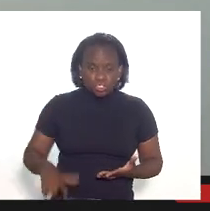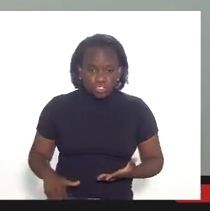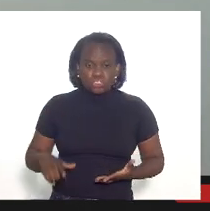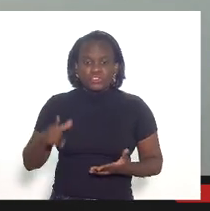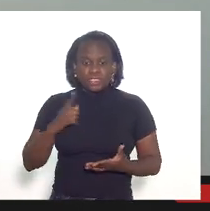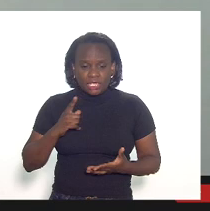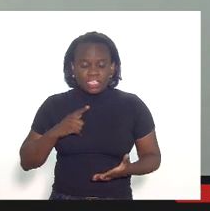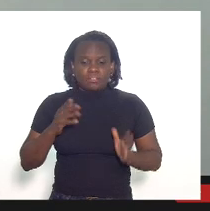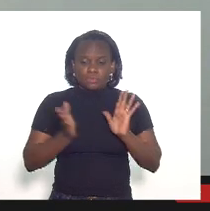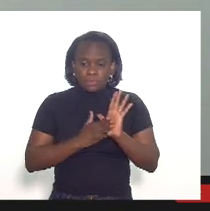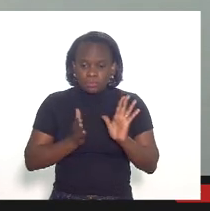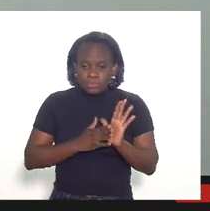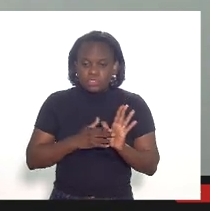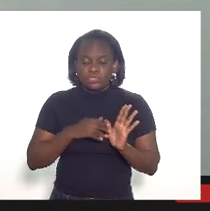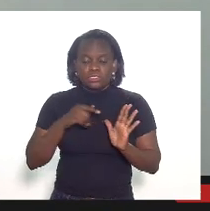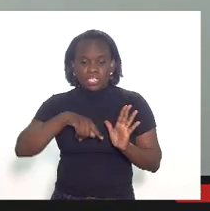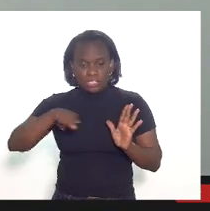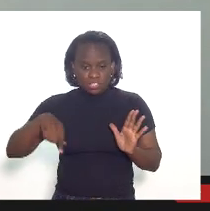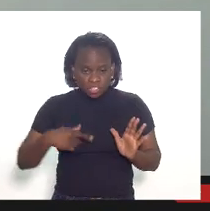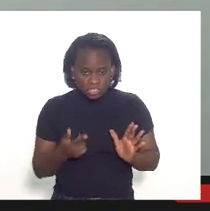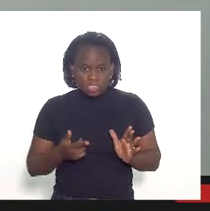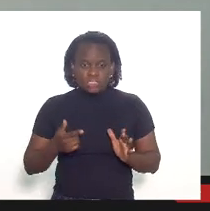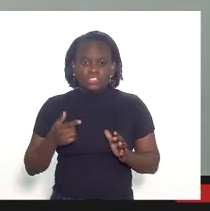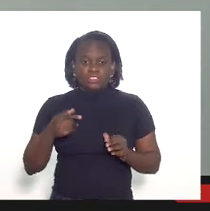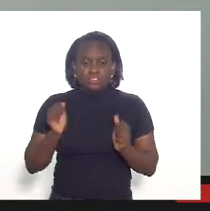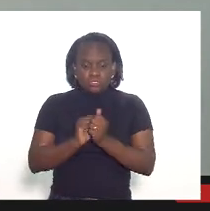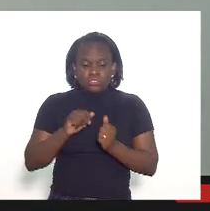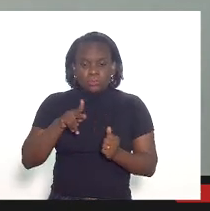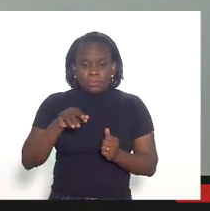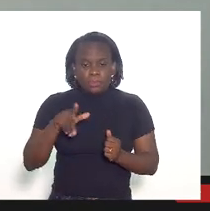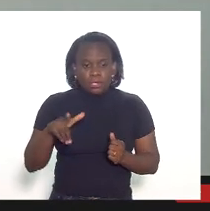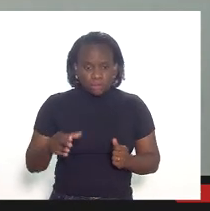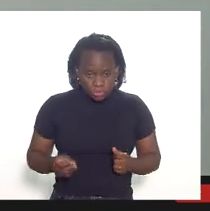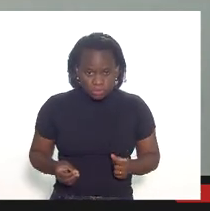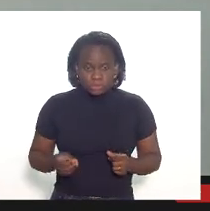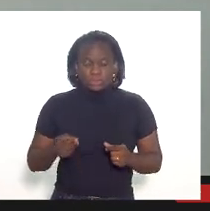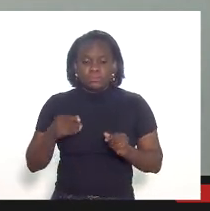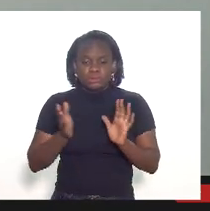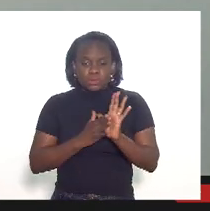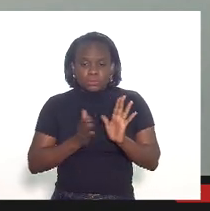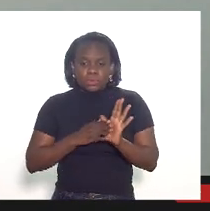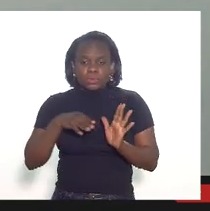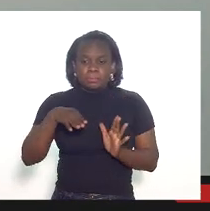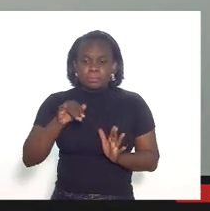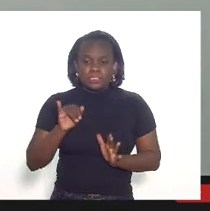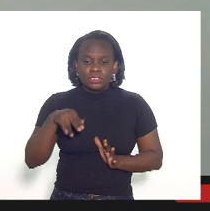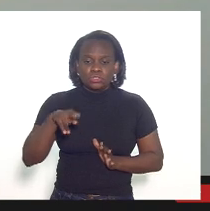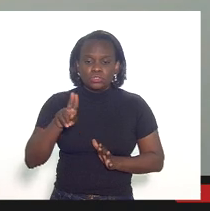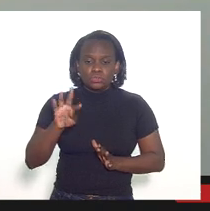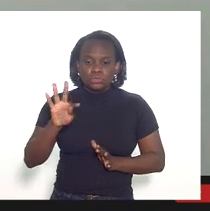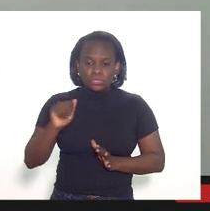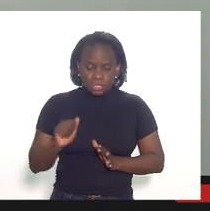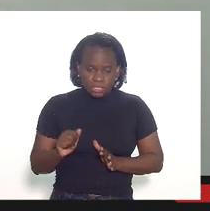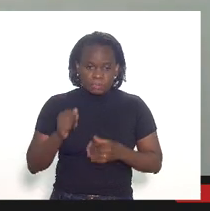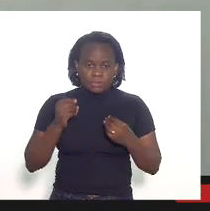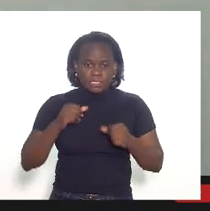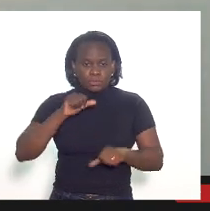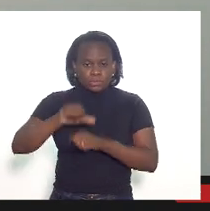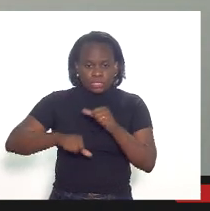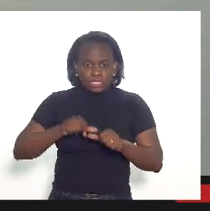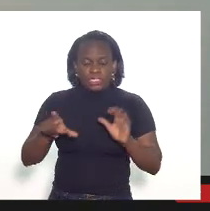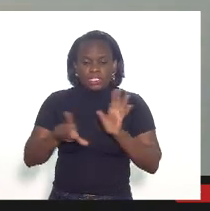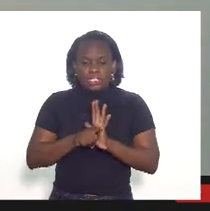propositiva nós da AFI junto com o doutor Paulo nós estamos propondo uma minuta para a mudança da lei 5